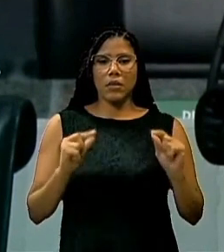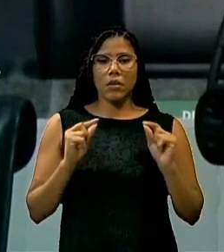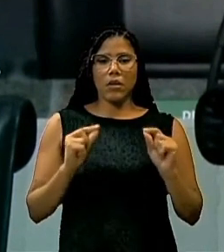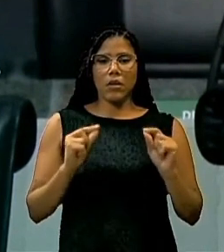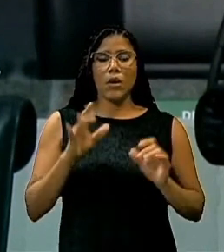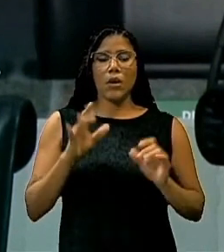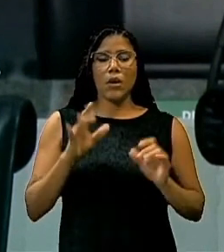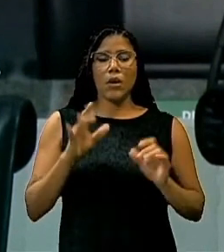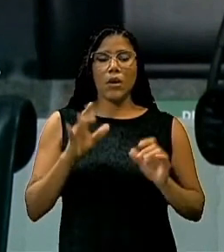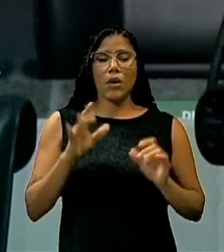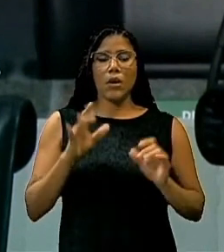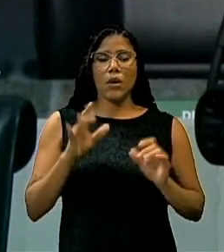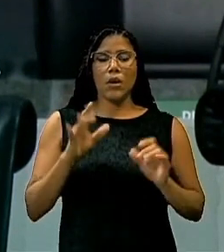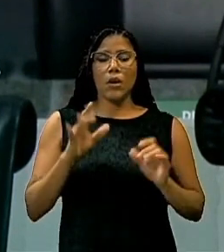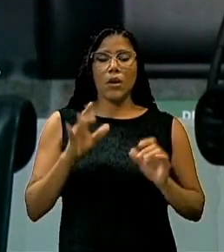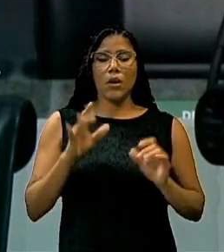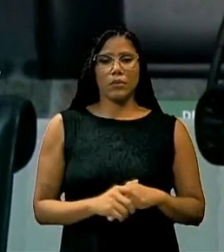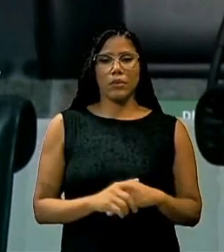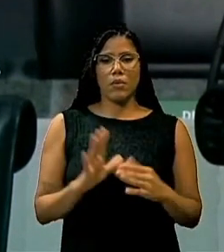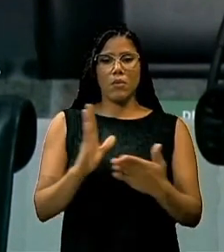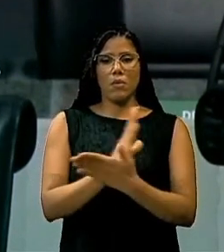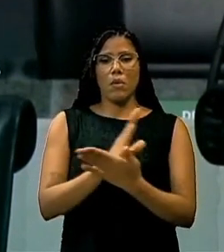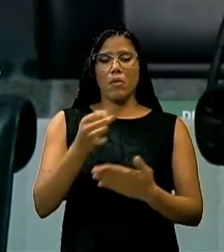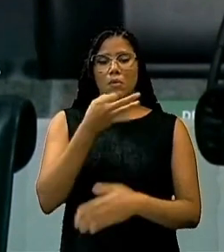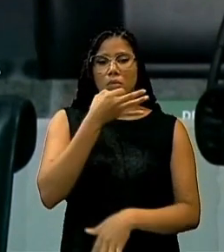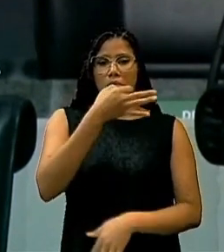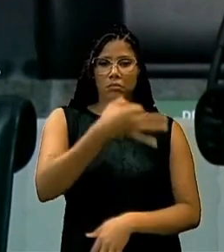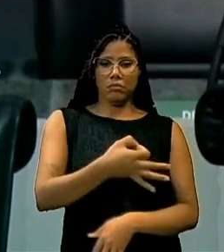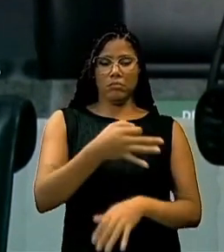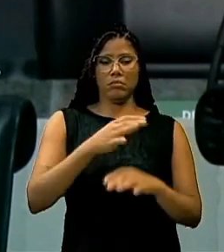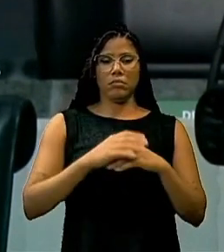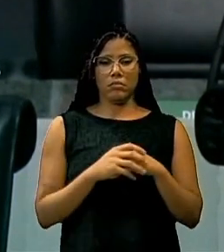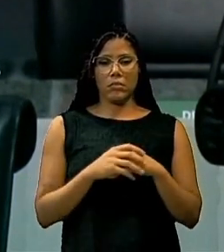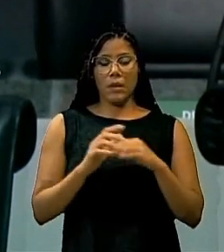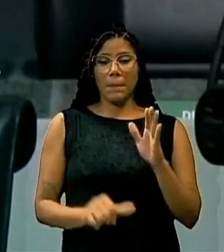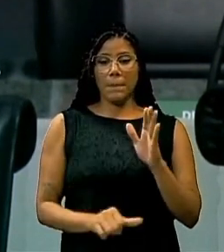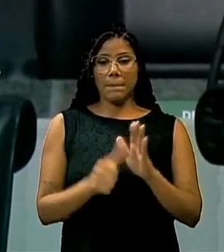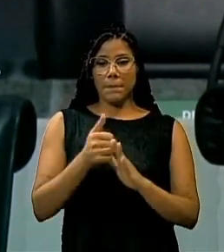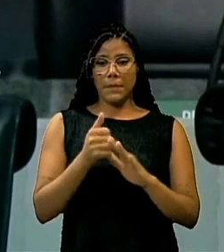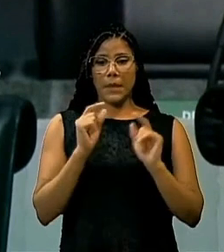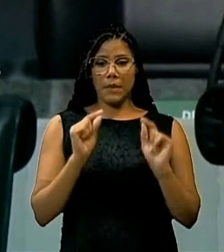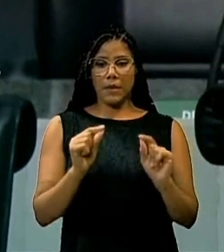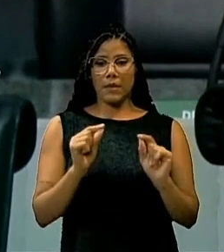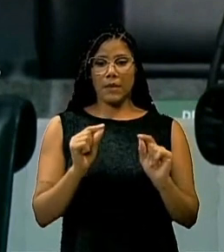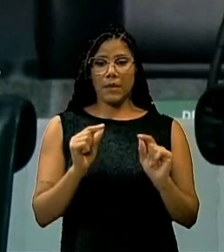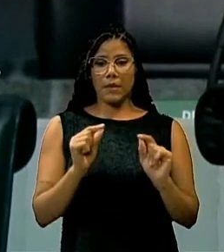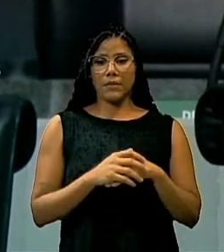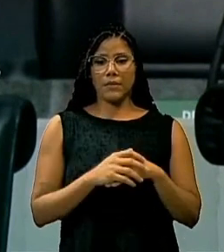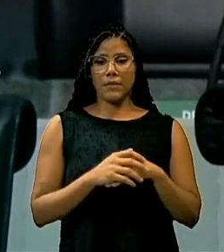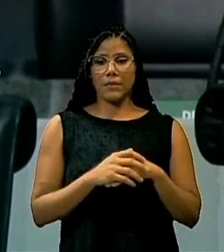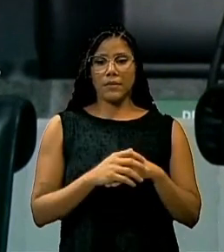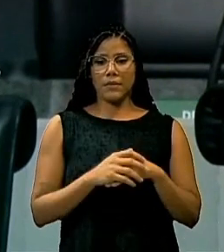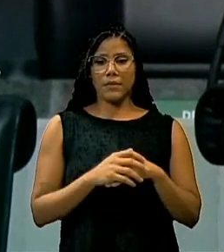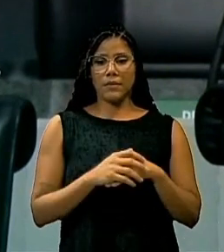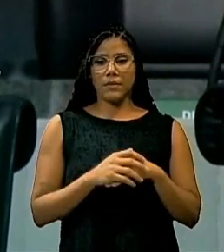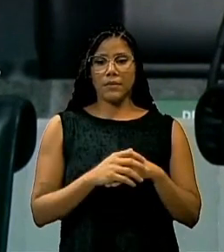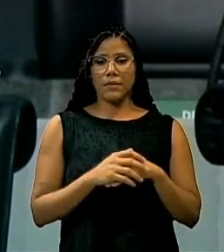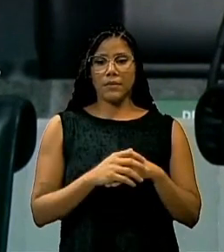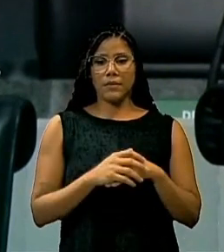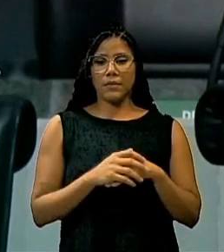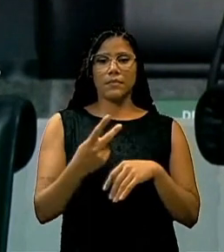sermos justos com alguns posicionamentos. Primeiro, é importante que se diga